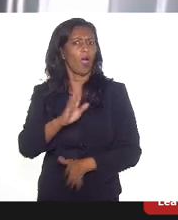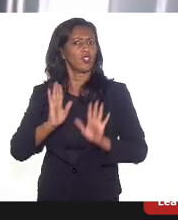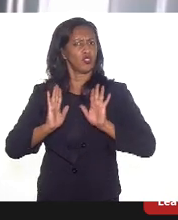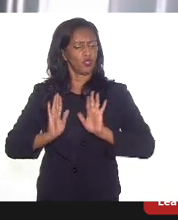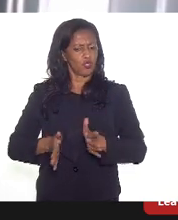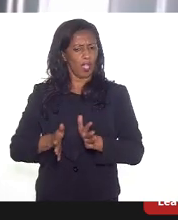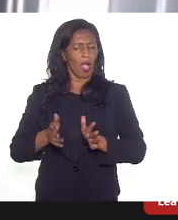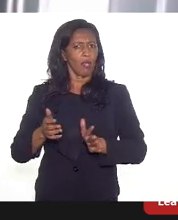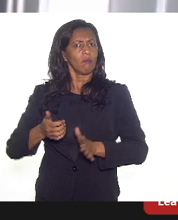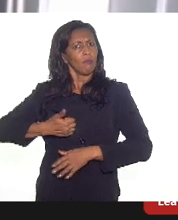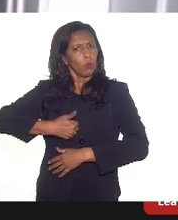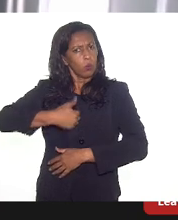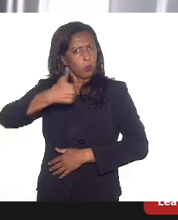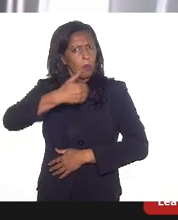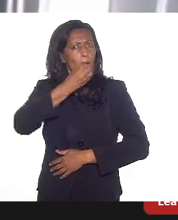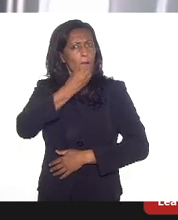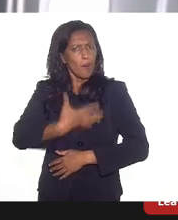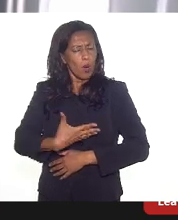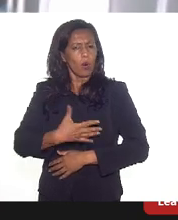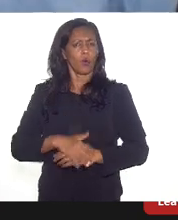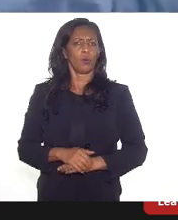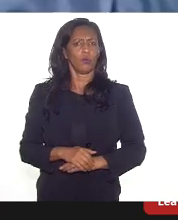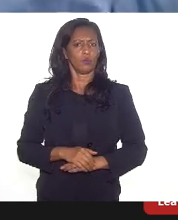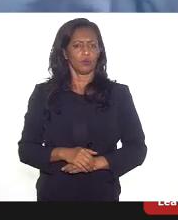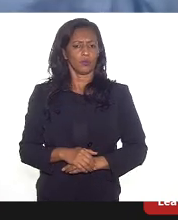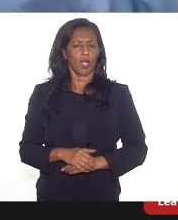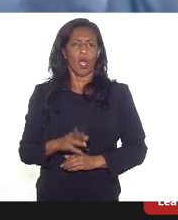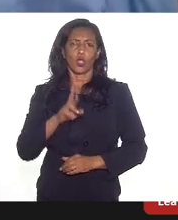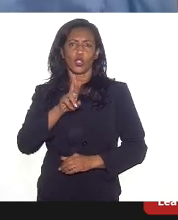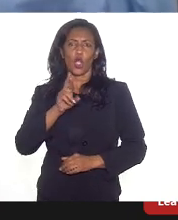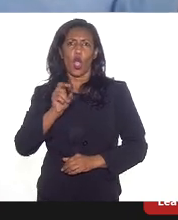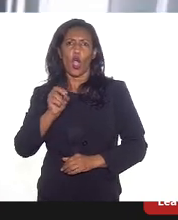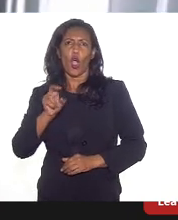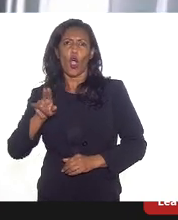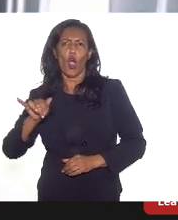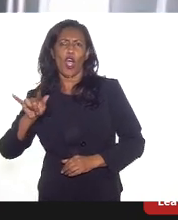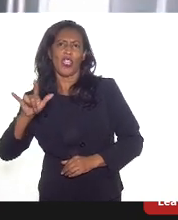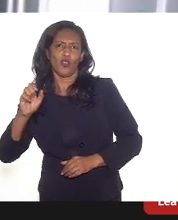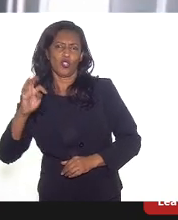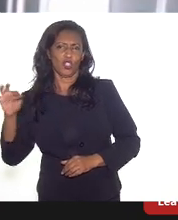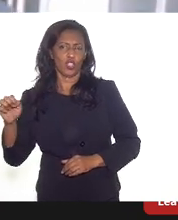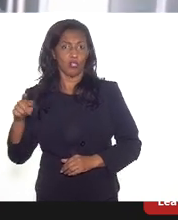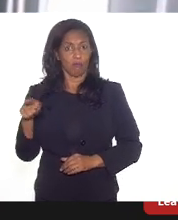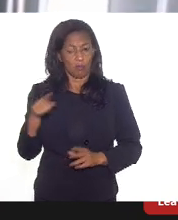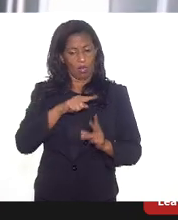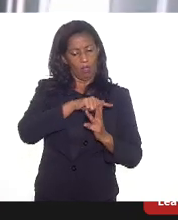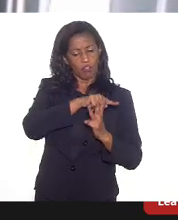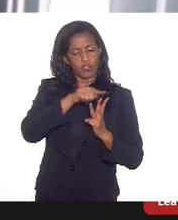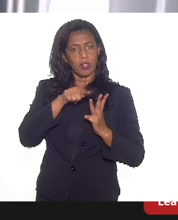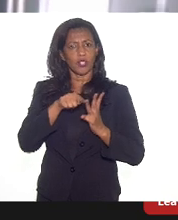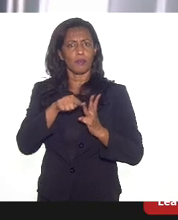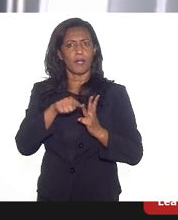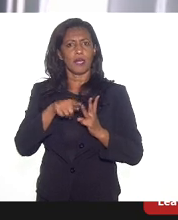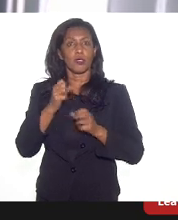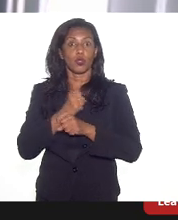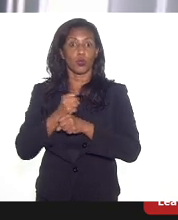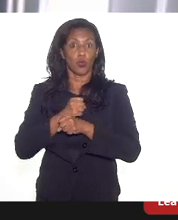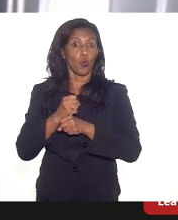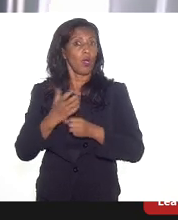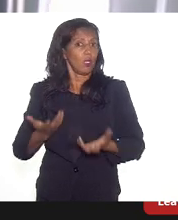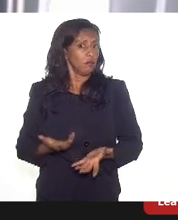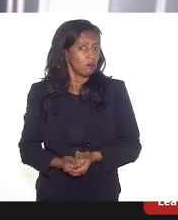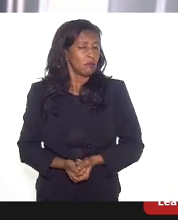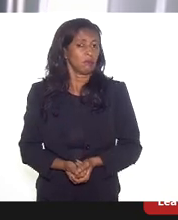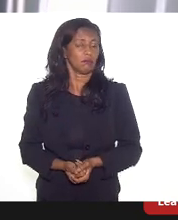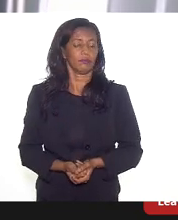positivos em relação aos royalties no primeiro trimestre de 2021 em relação ao último trimestre de